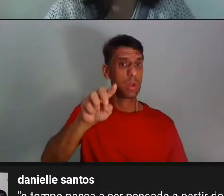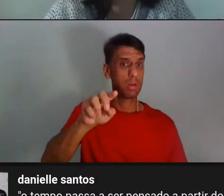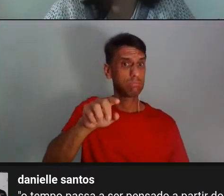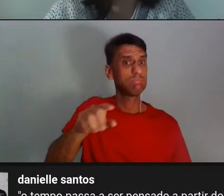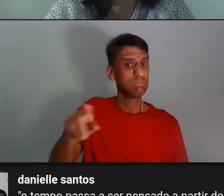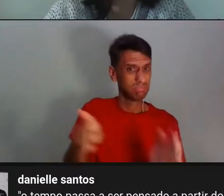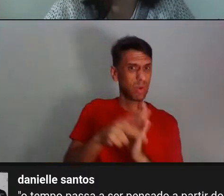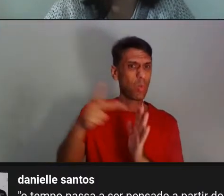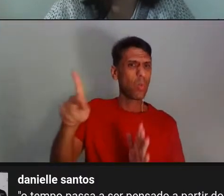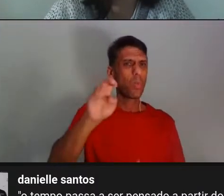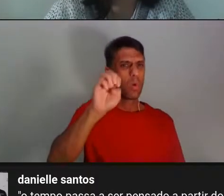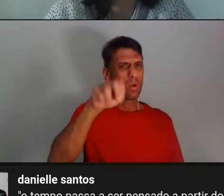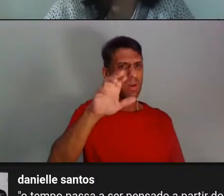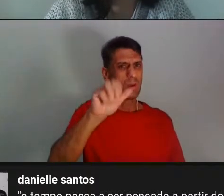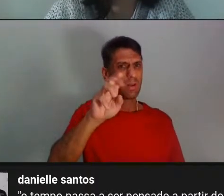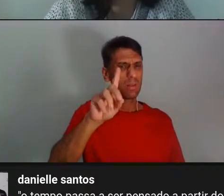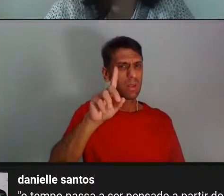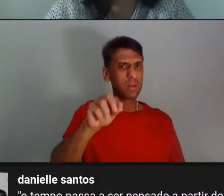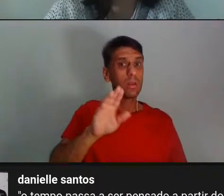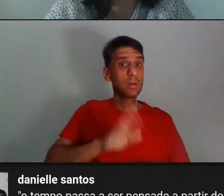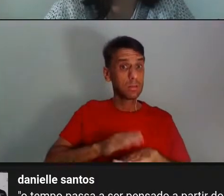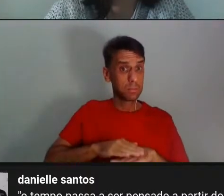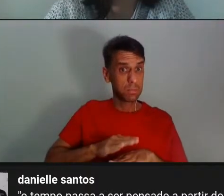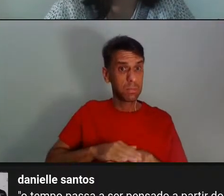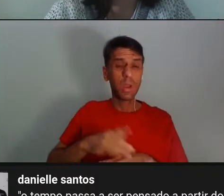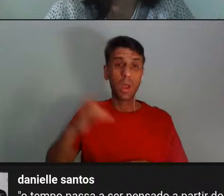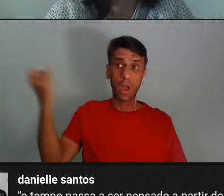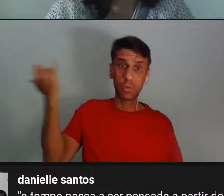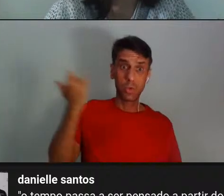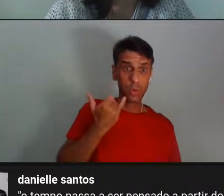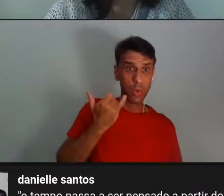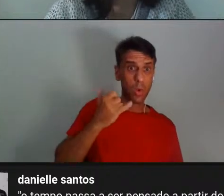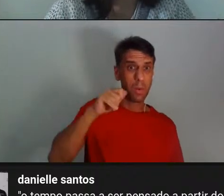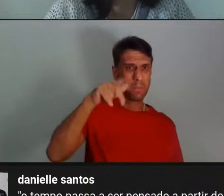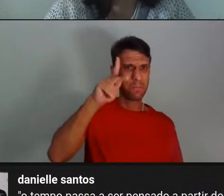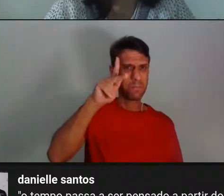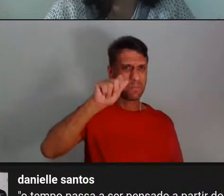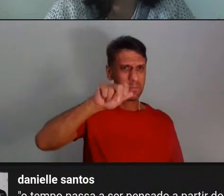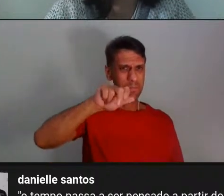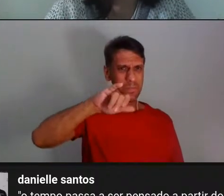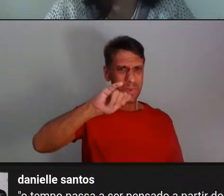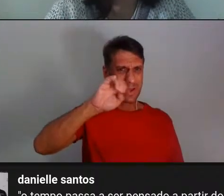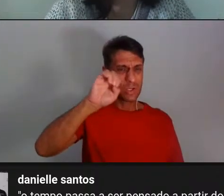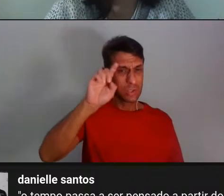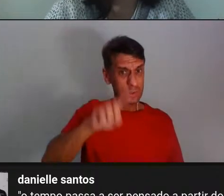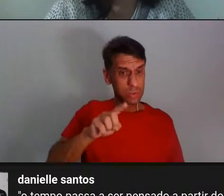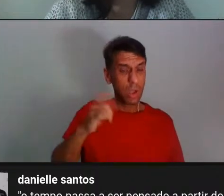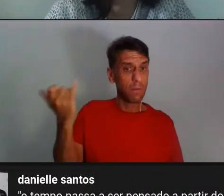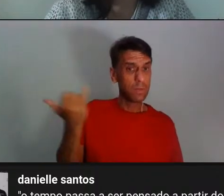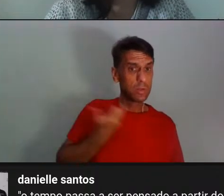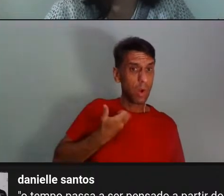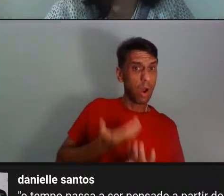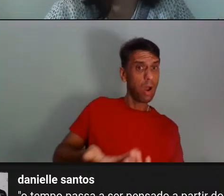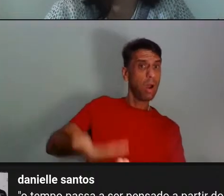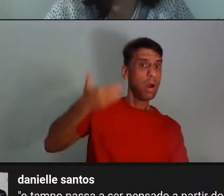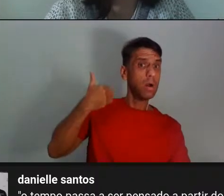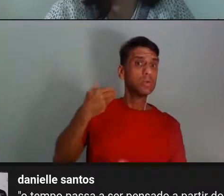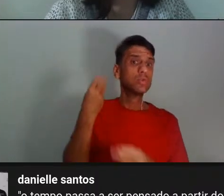que falou pelo pajé e ensinou a eles como era feito o Toré na época antes da colonização.